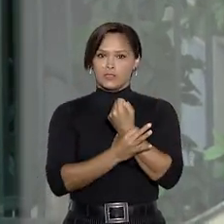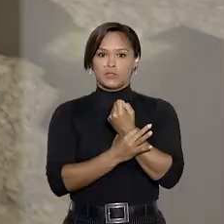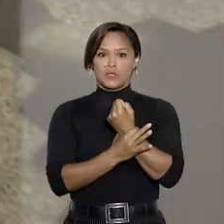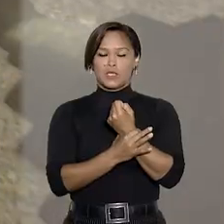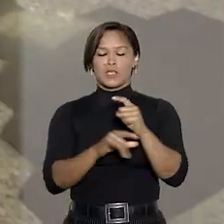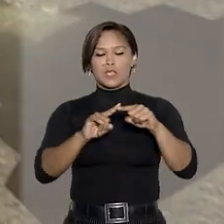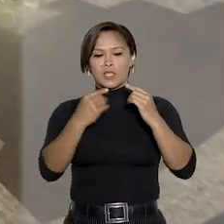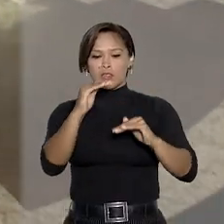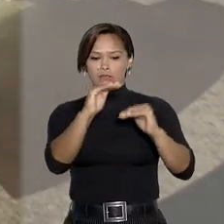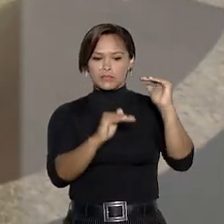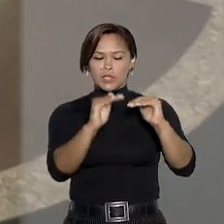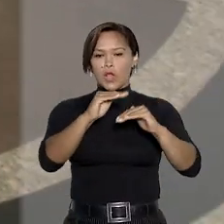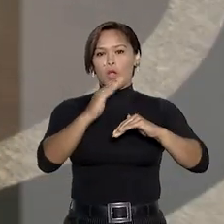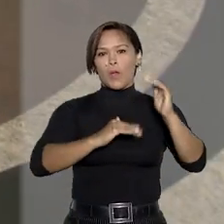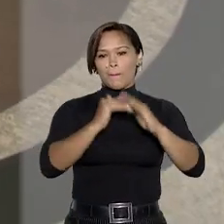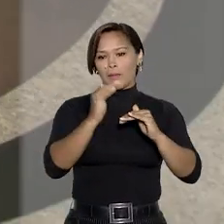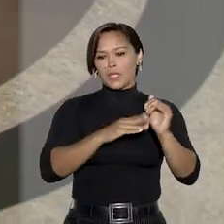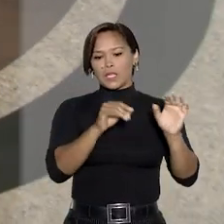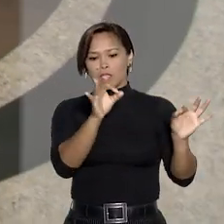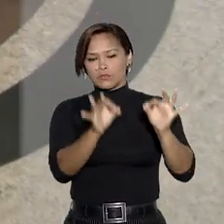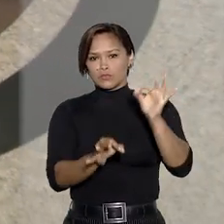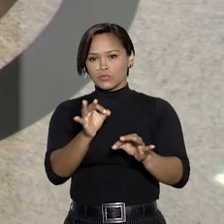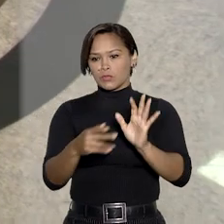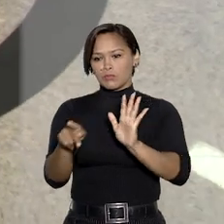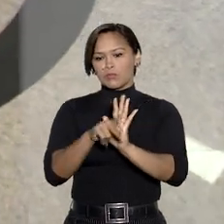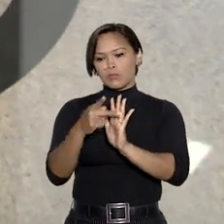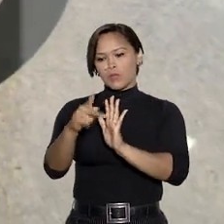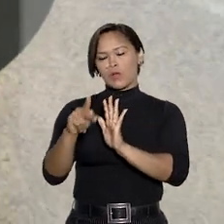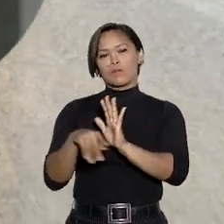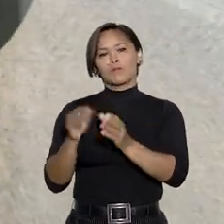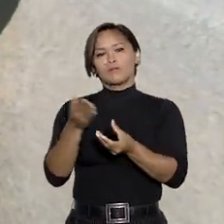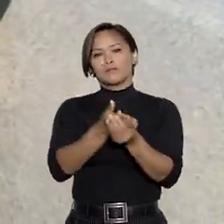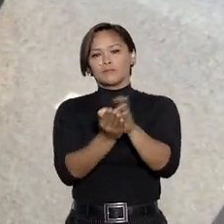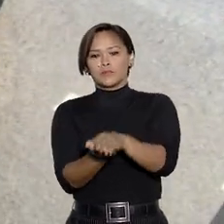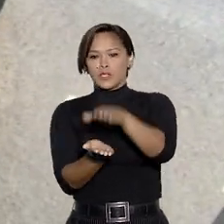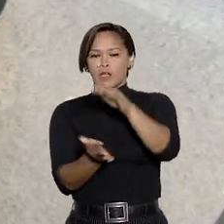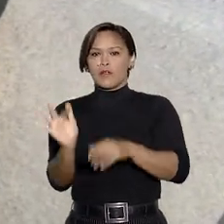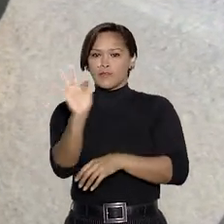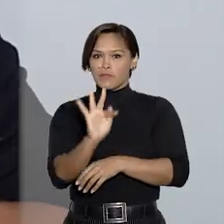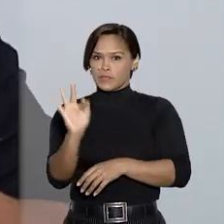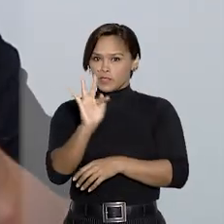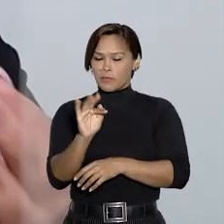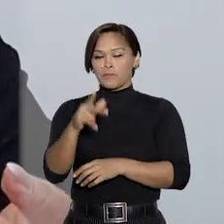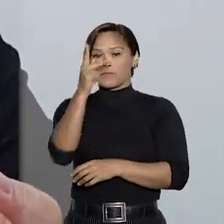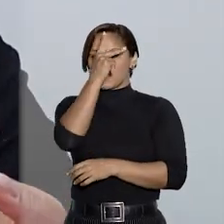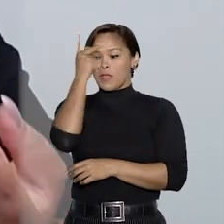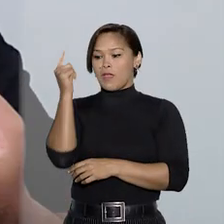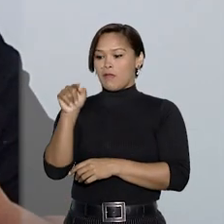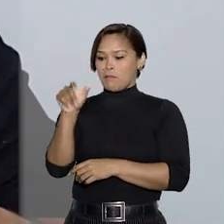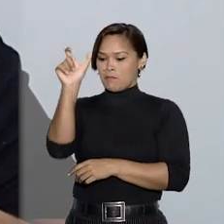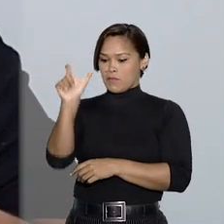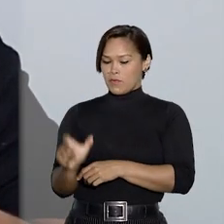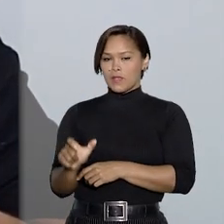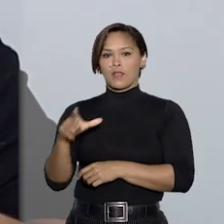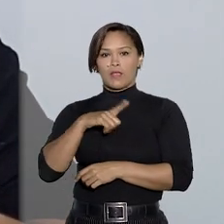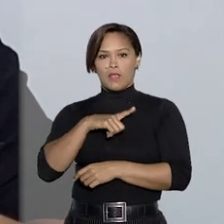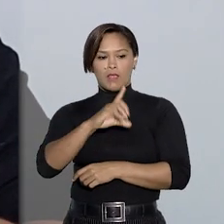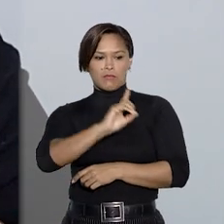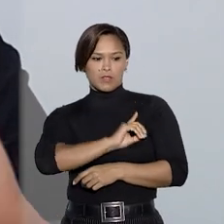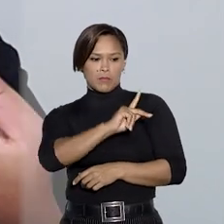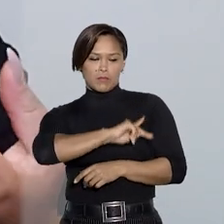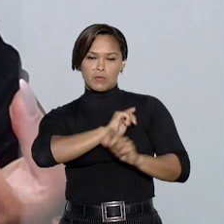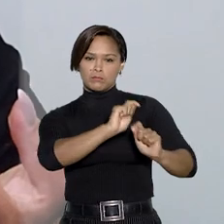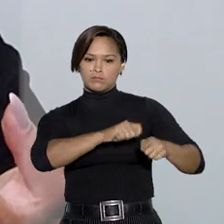e, por isso, declinou da competência para o julgamento e remeteu os autos à Justiça Federal. A paciente, representada pela